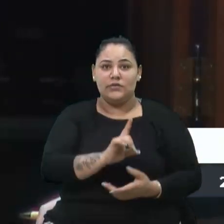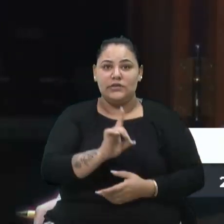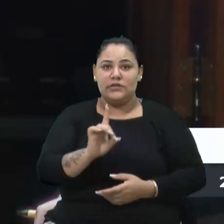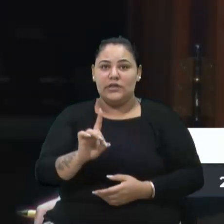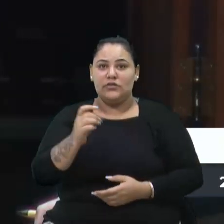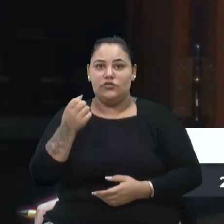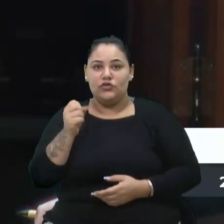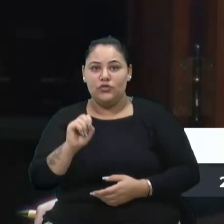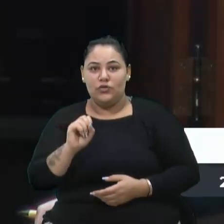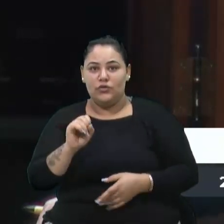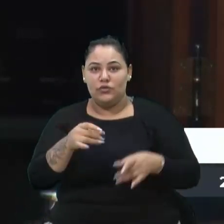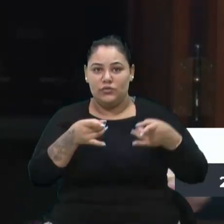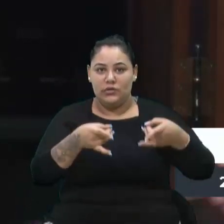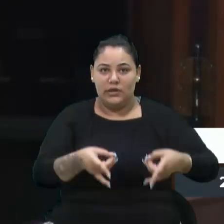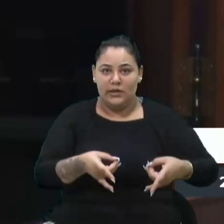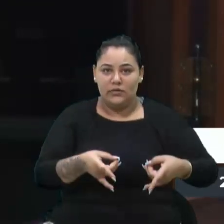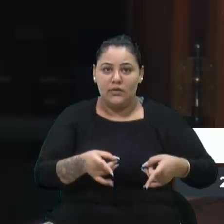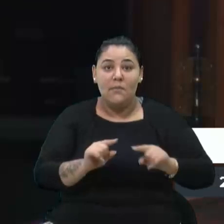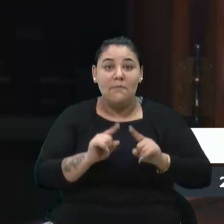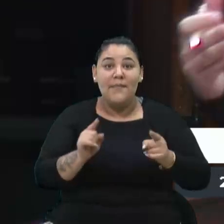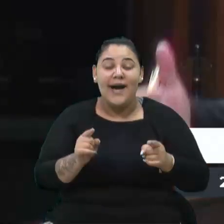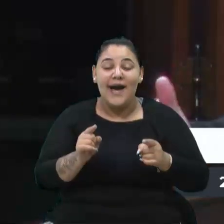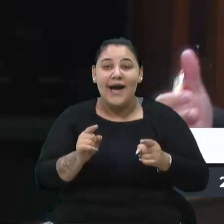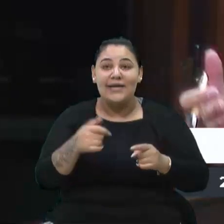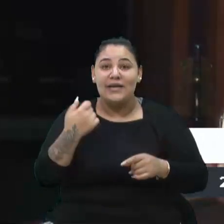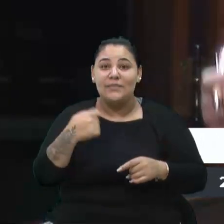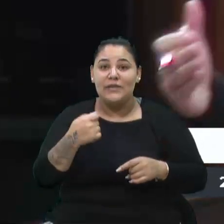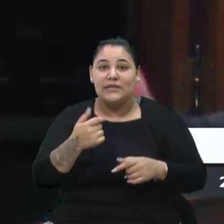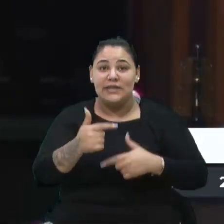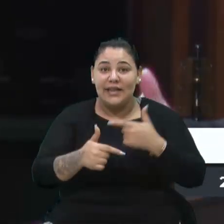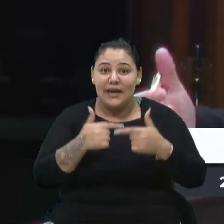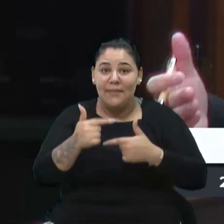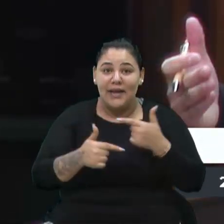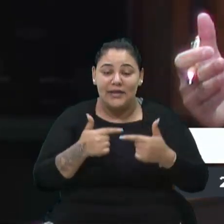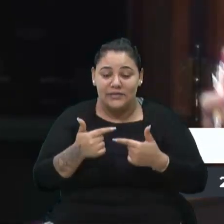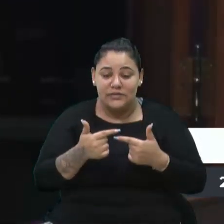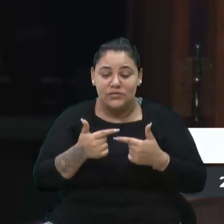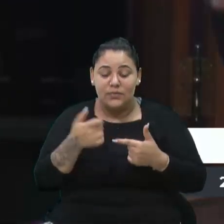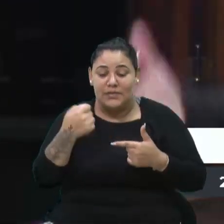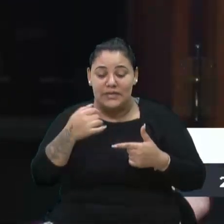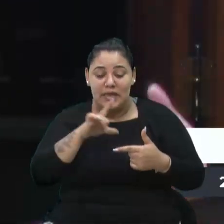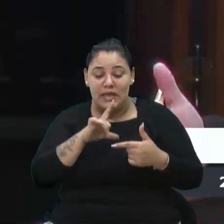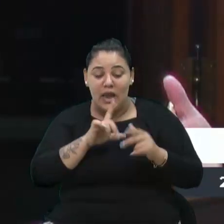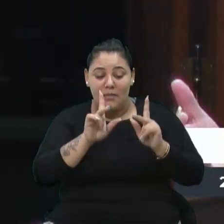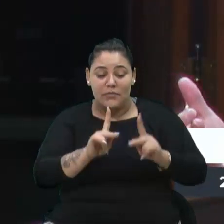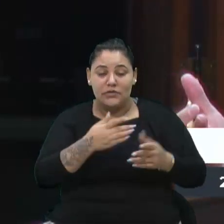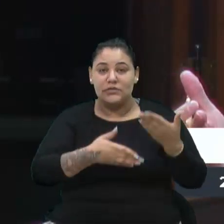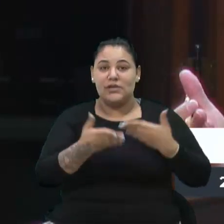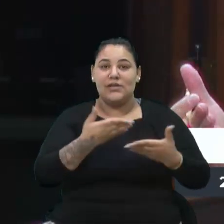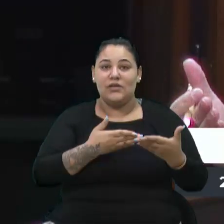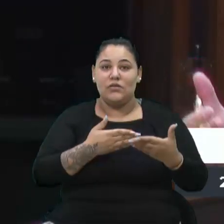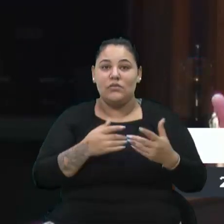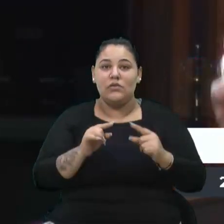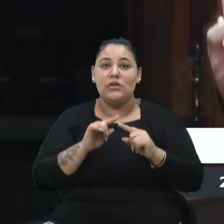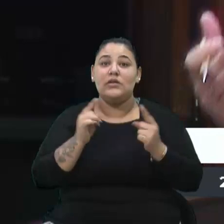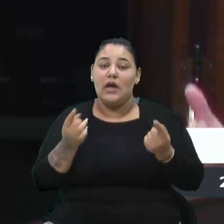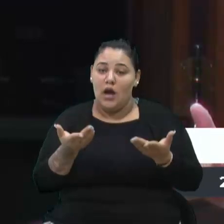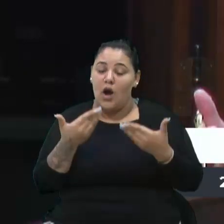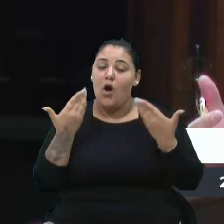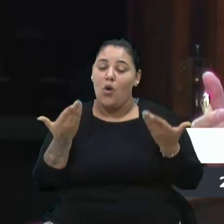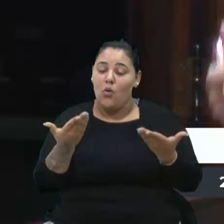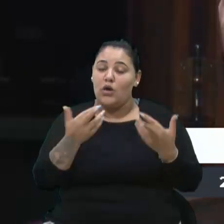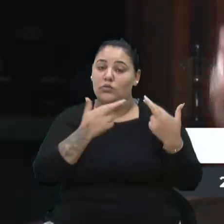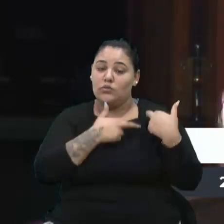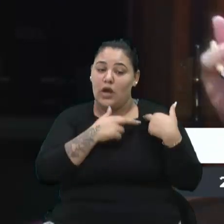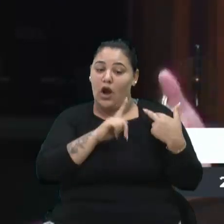eleitos, mas ele precisa estar em efetividade, em funcionamento. Então, cabe ao governo federal entender